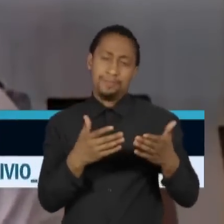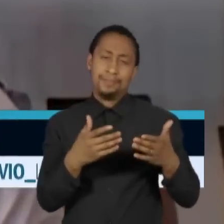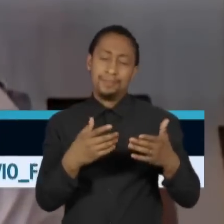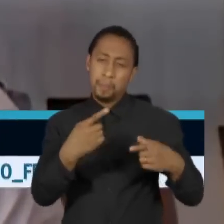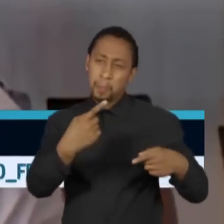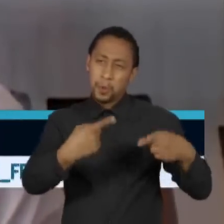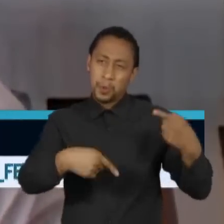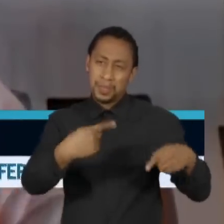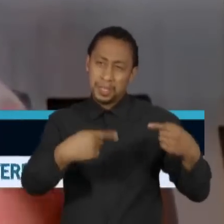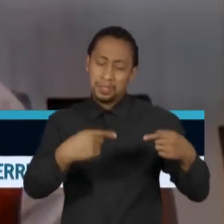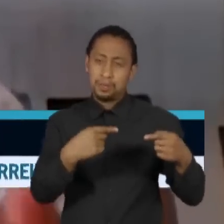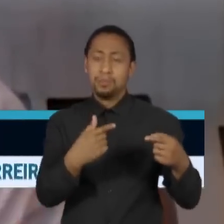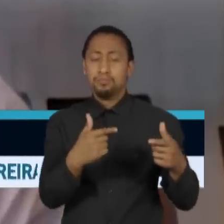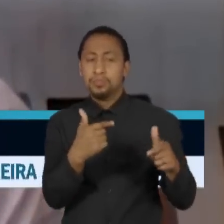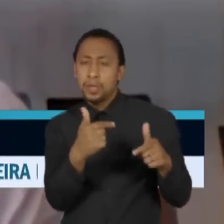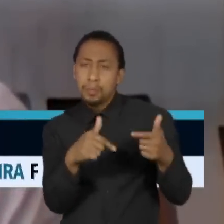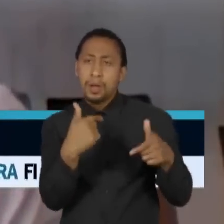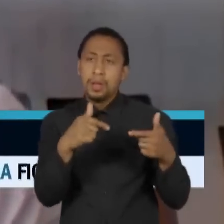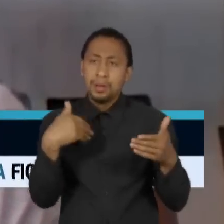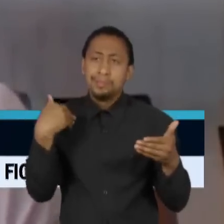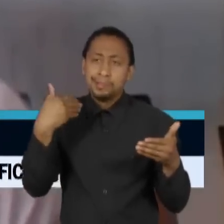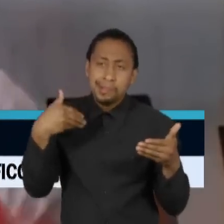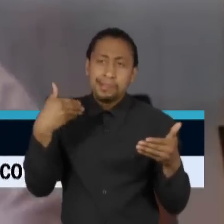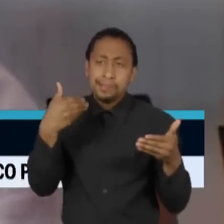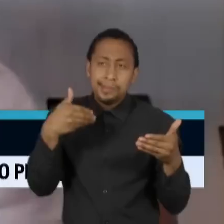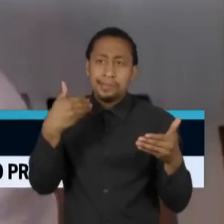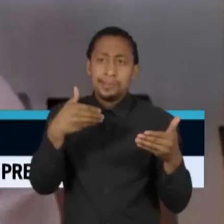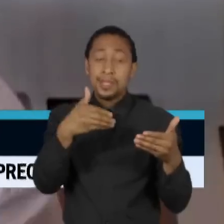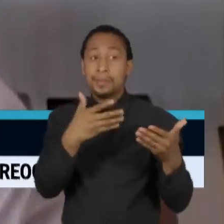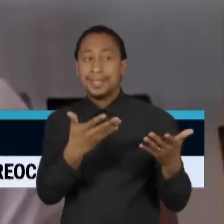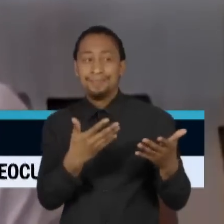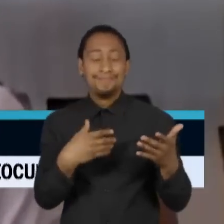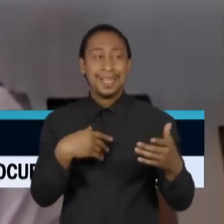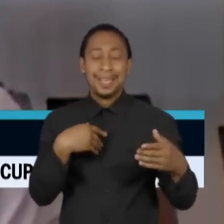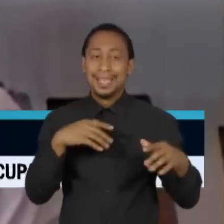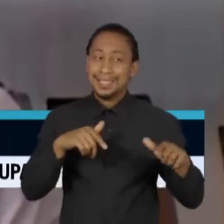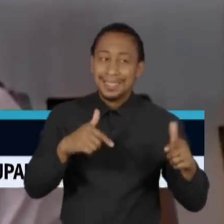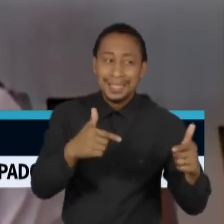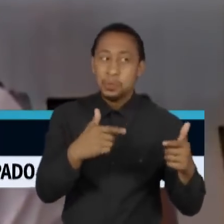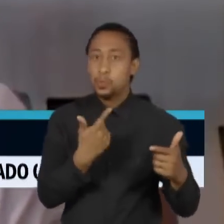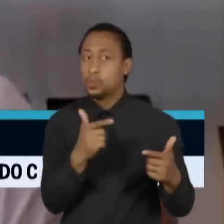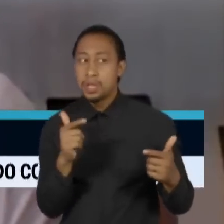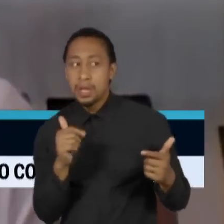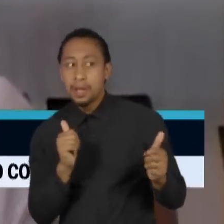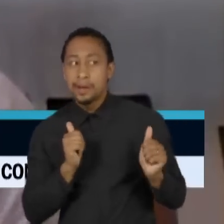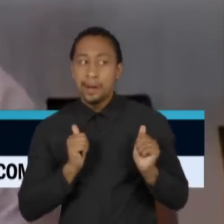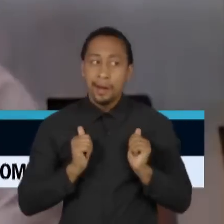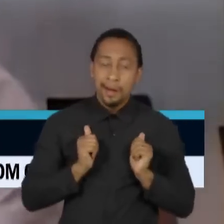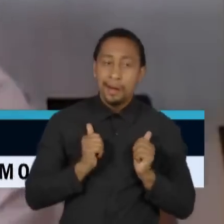nessas circunstâncias em que não há uma convergência do ponto de vista